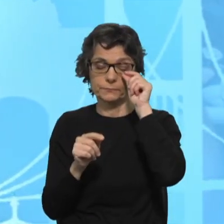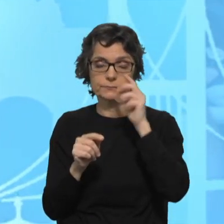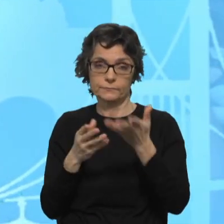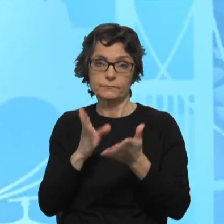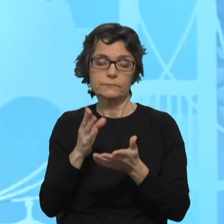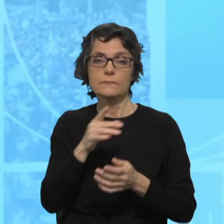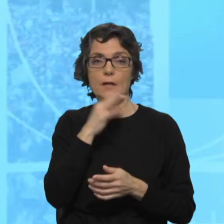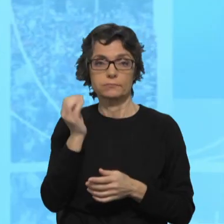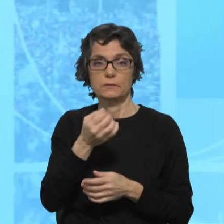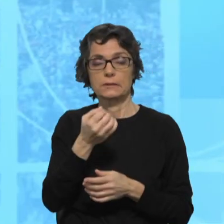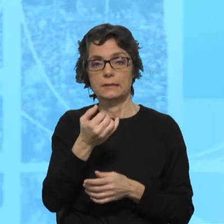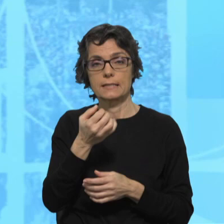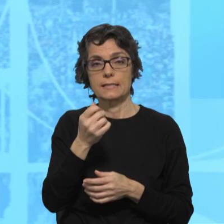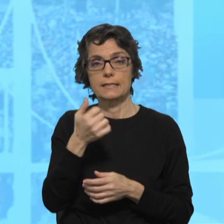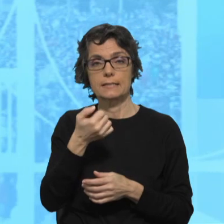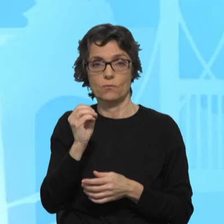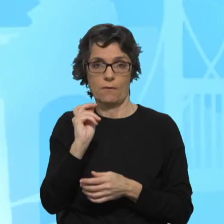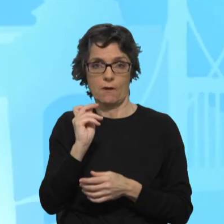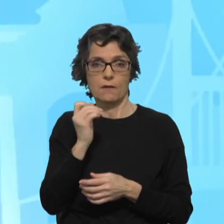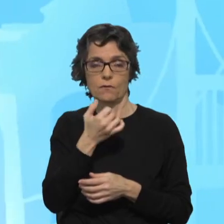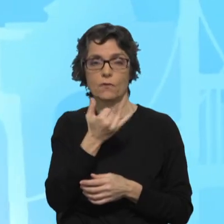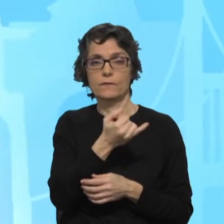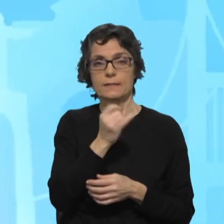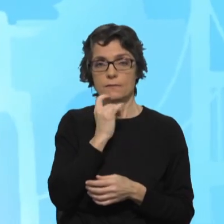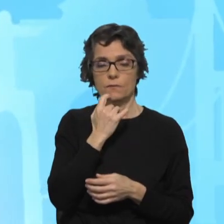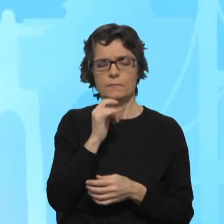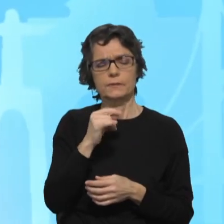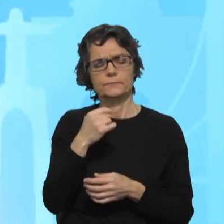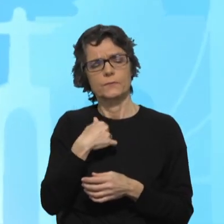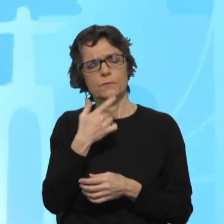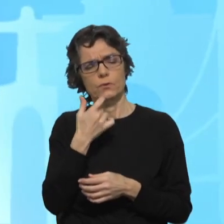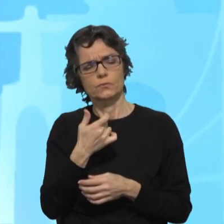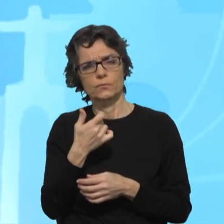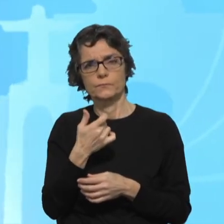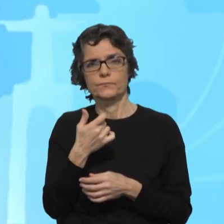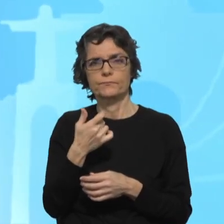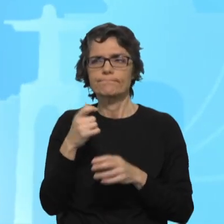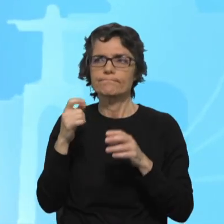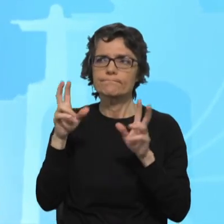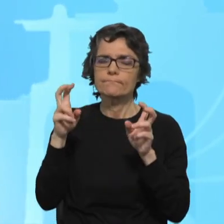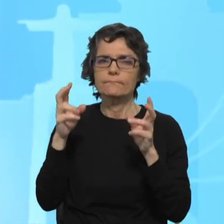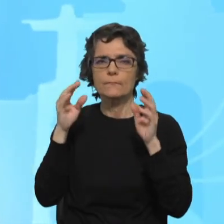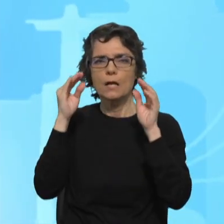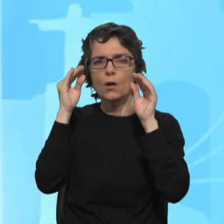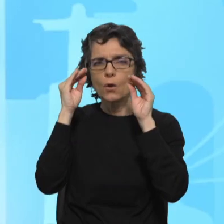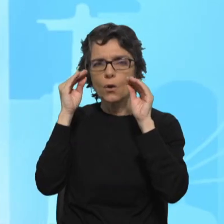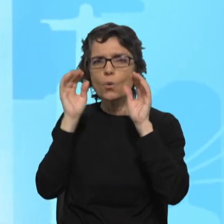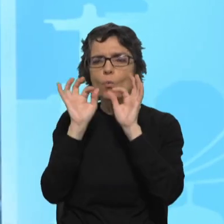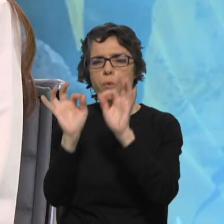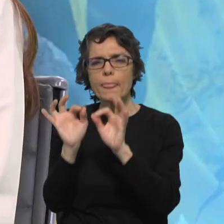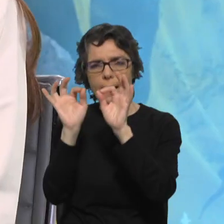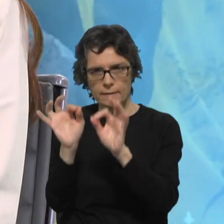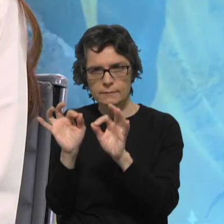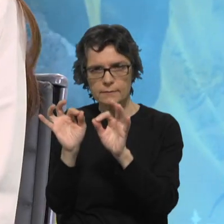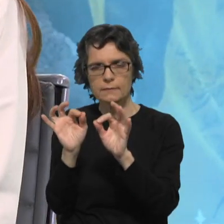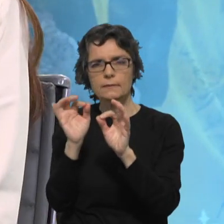25 de Abril. Nós poderemos incluir o cuidado da democracia no cuidado da casa comum, na tal ecologia